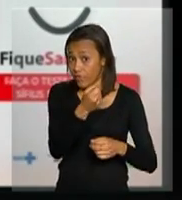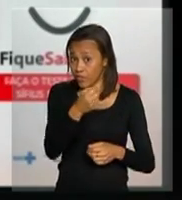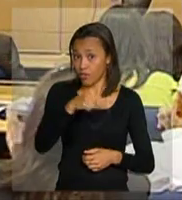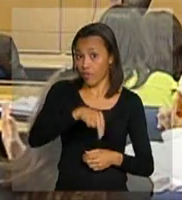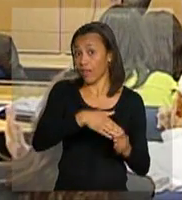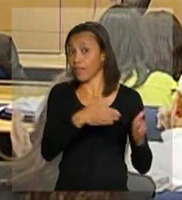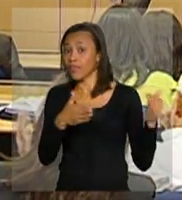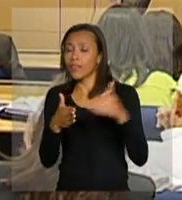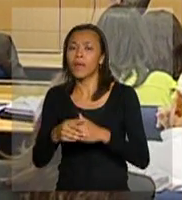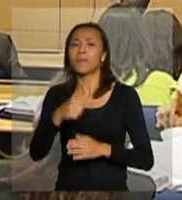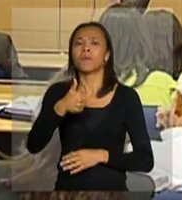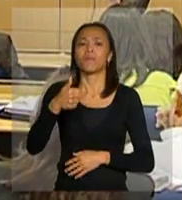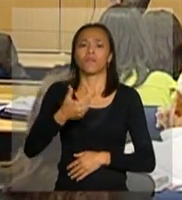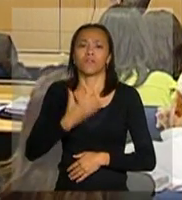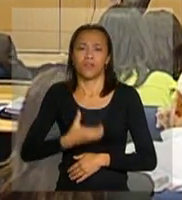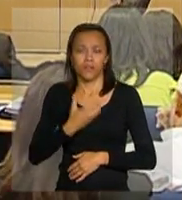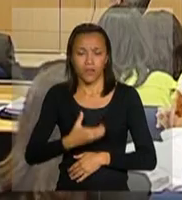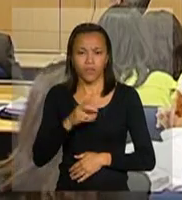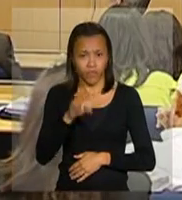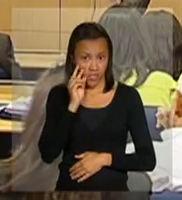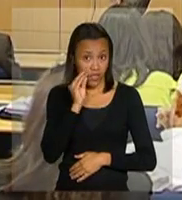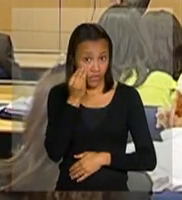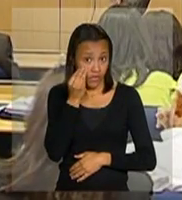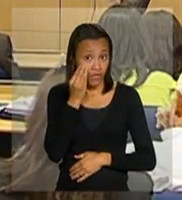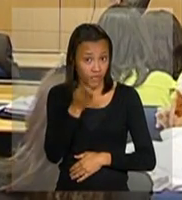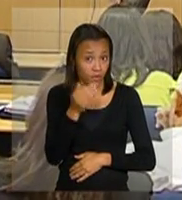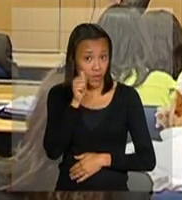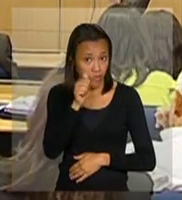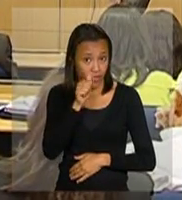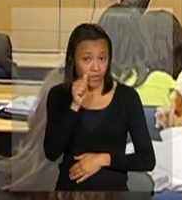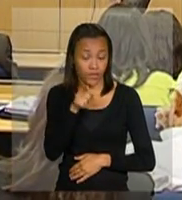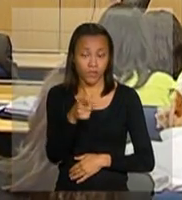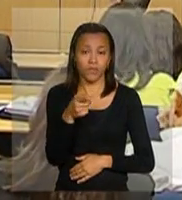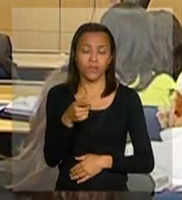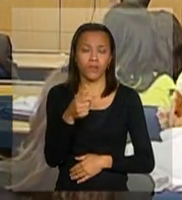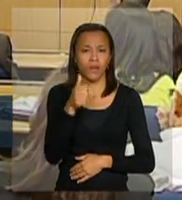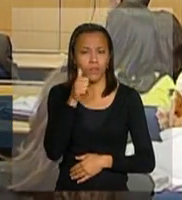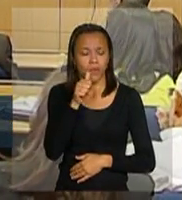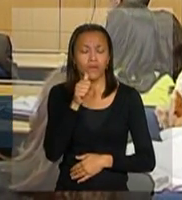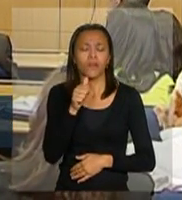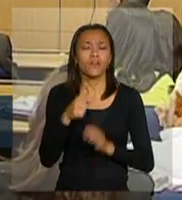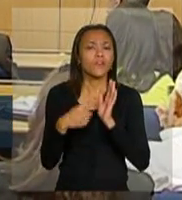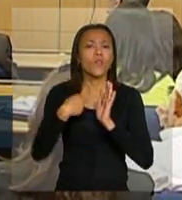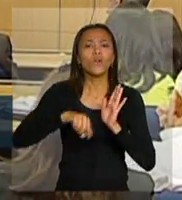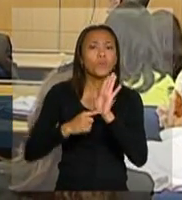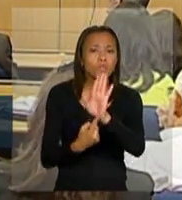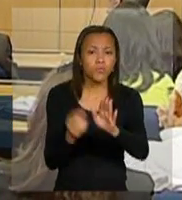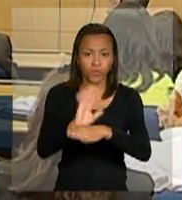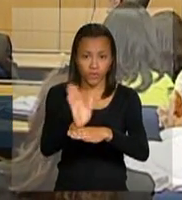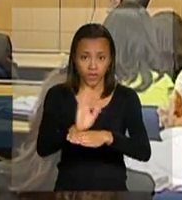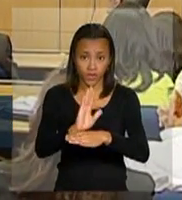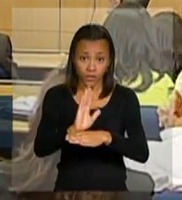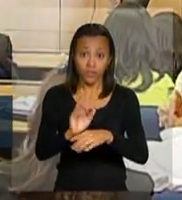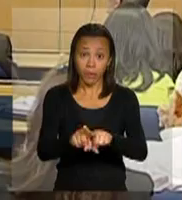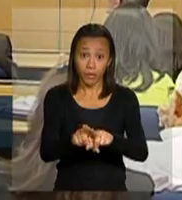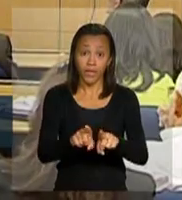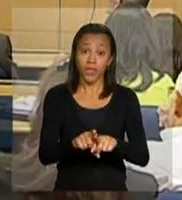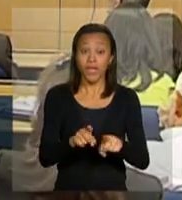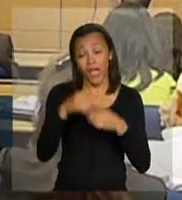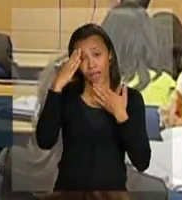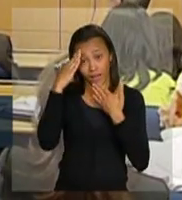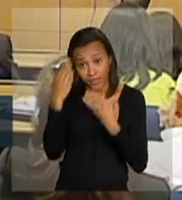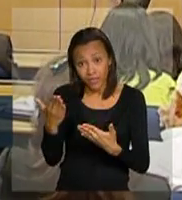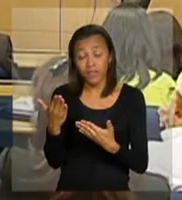comentado a Manuela Stolano, que apareceu no final desse filme que nós acabamos de mostrar. E agradecer de novo os técnicos do